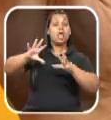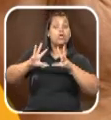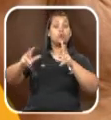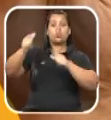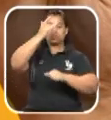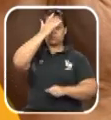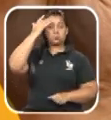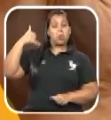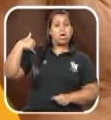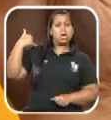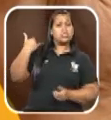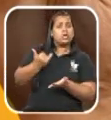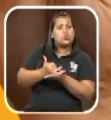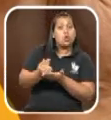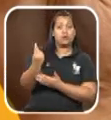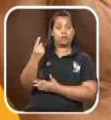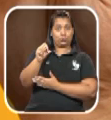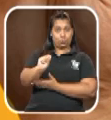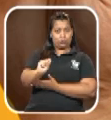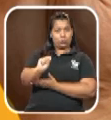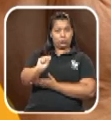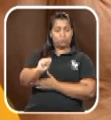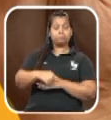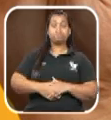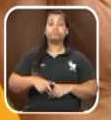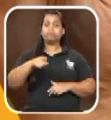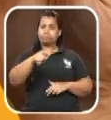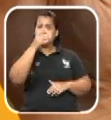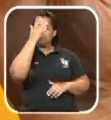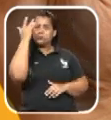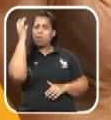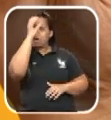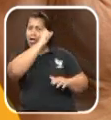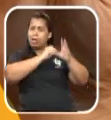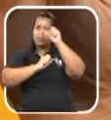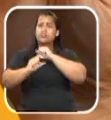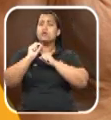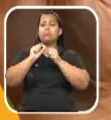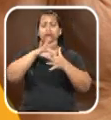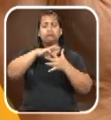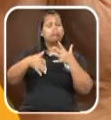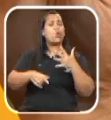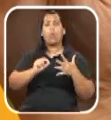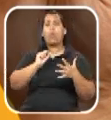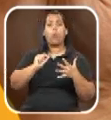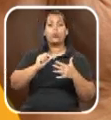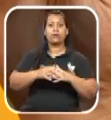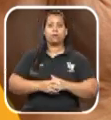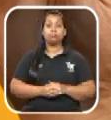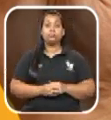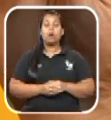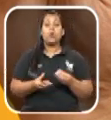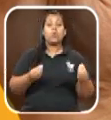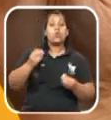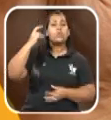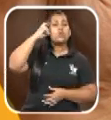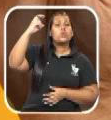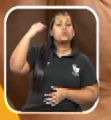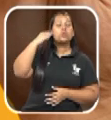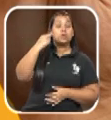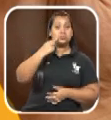com idade a partir dos 18 anos. O participante vai aprender o que é libras, identidade e cultura surda,